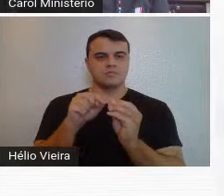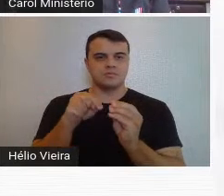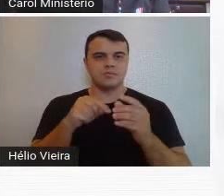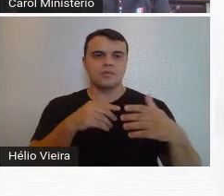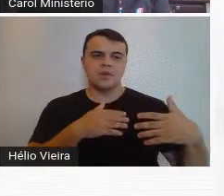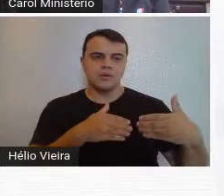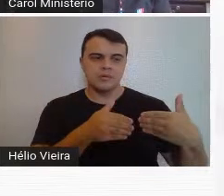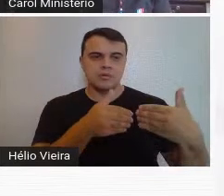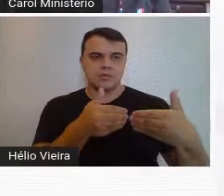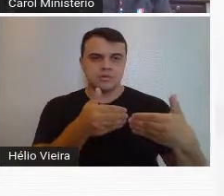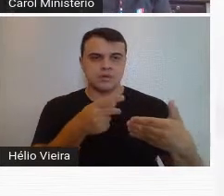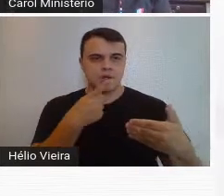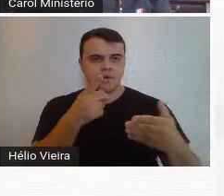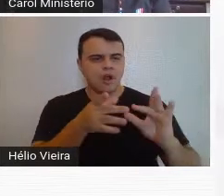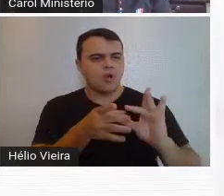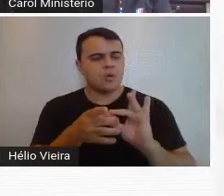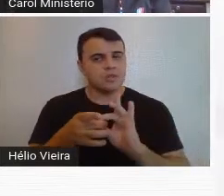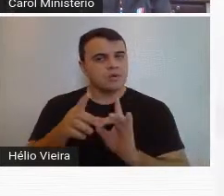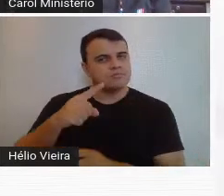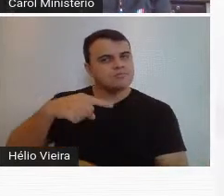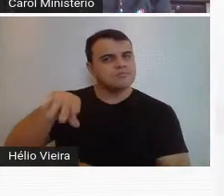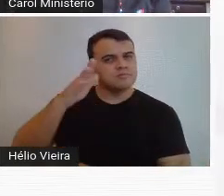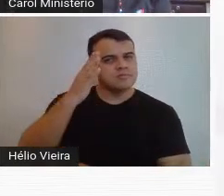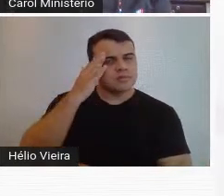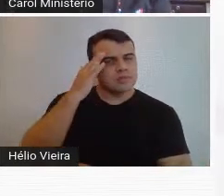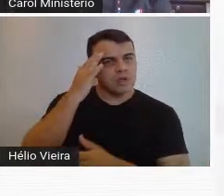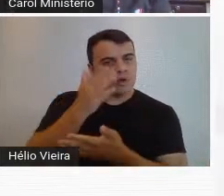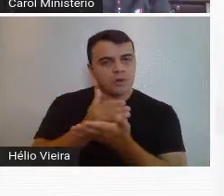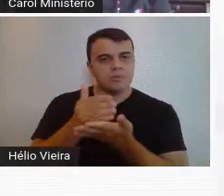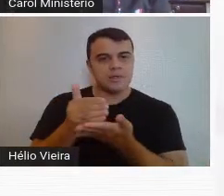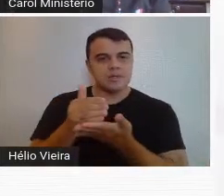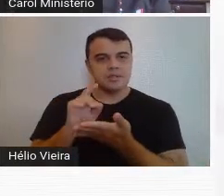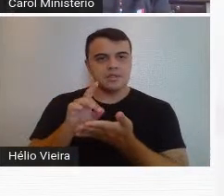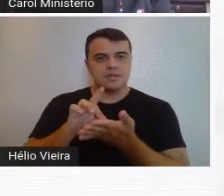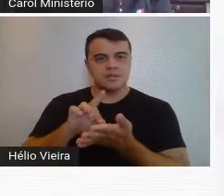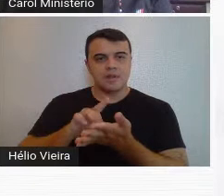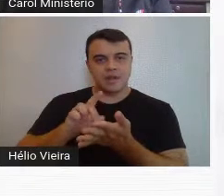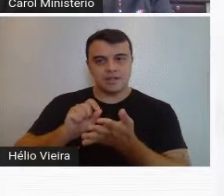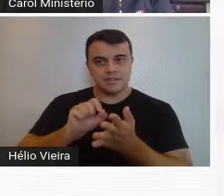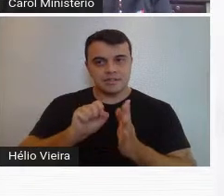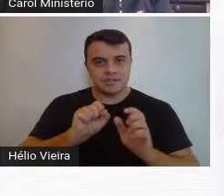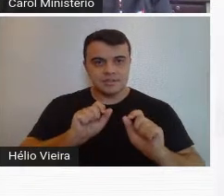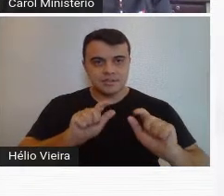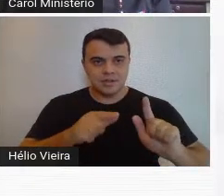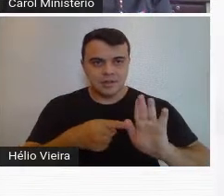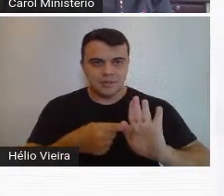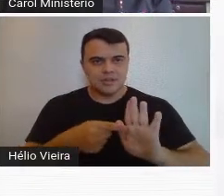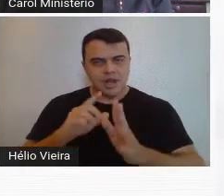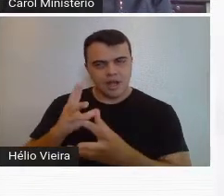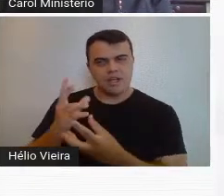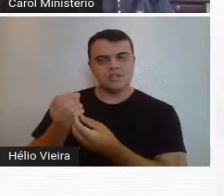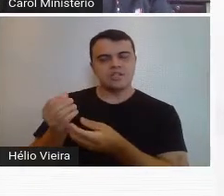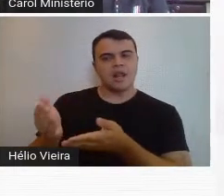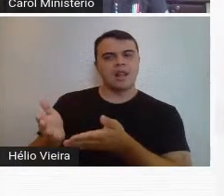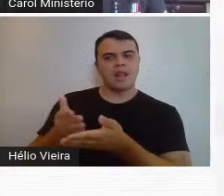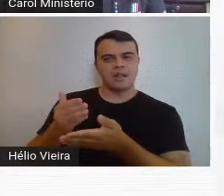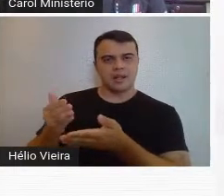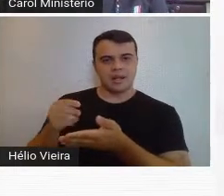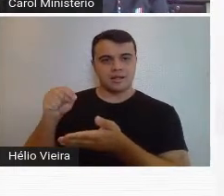cronológico, contextual, para a gente começar a entrar nas manifestações literárias e artísticas em si.